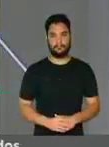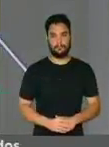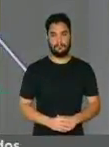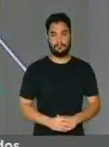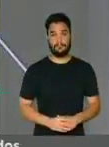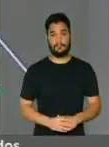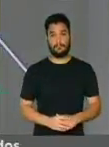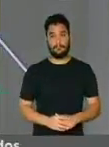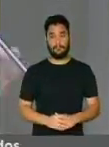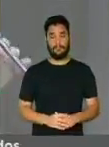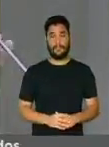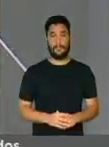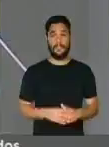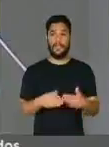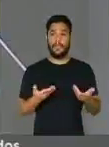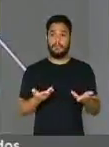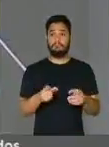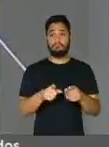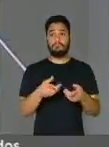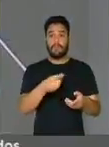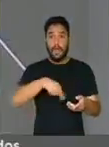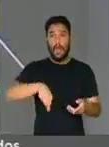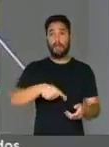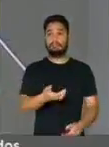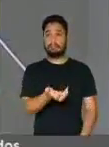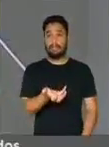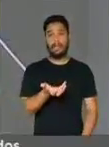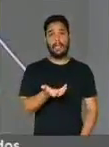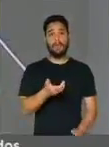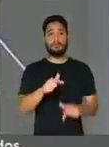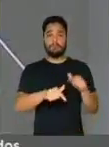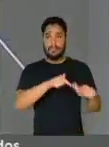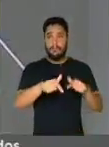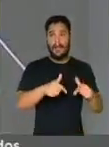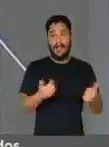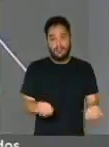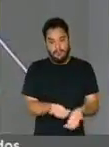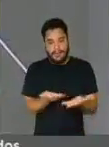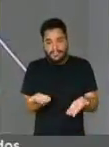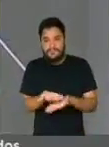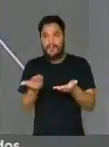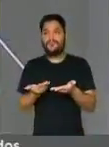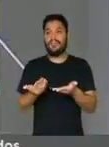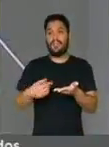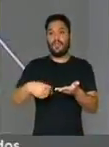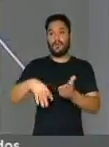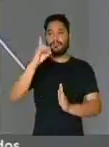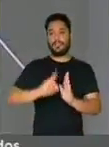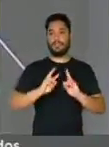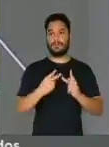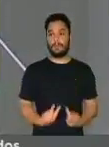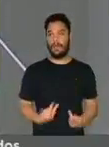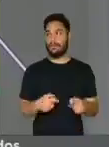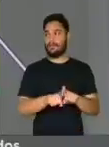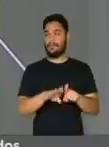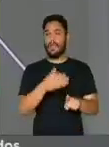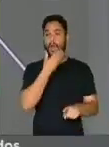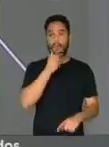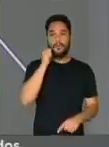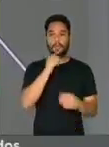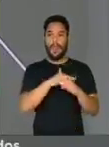Para concluir, senhor presidente, pede ações para promover os direitos humanos, combater a violência de gênero,